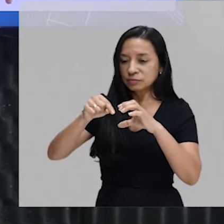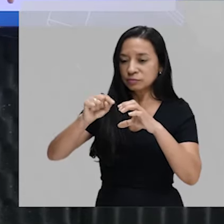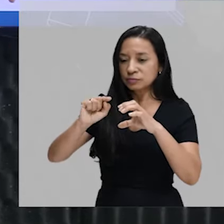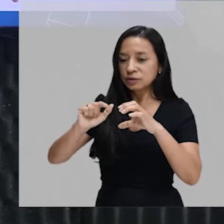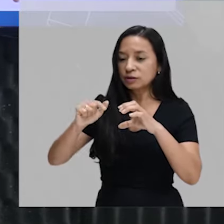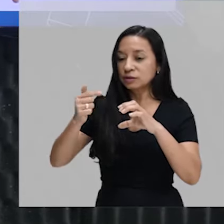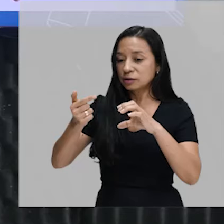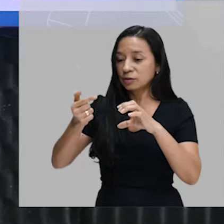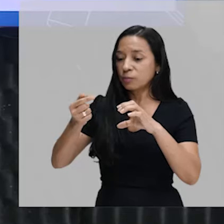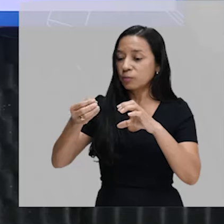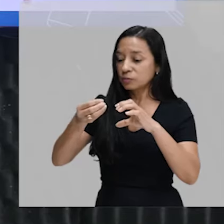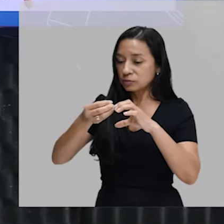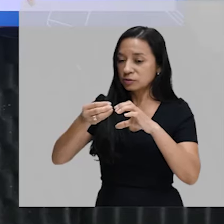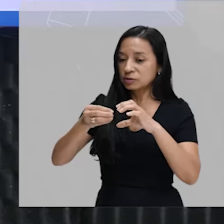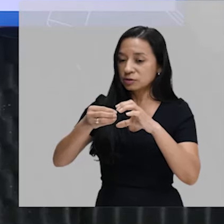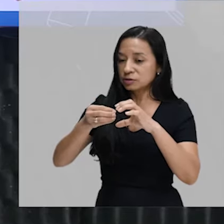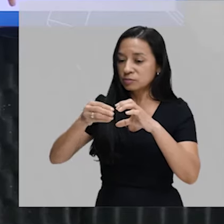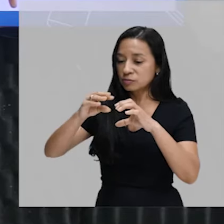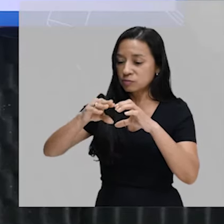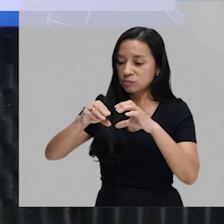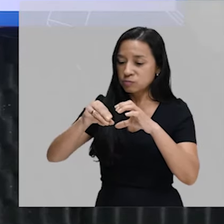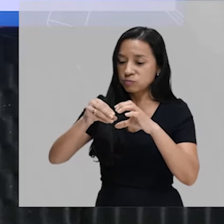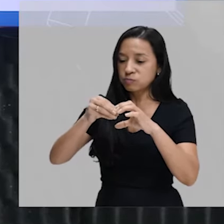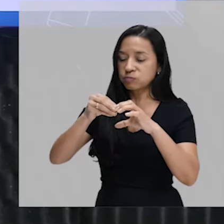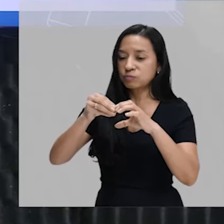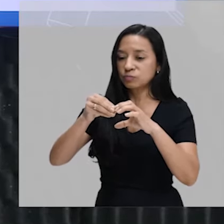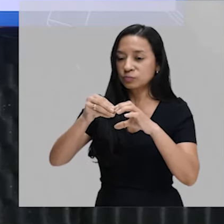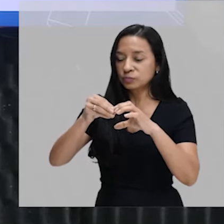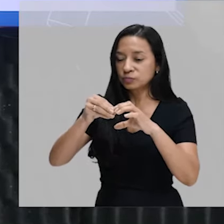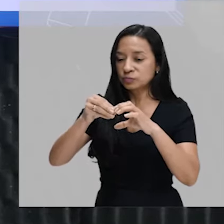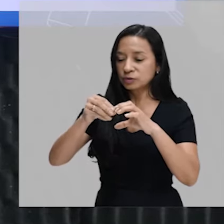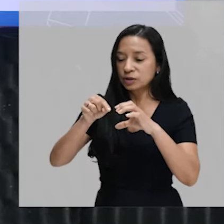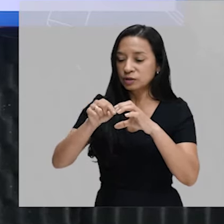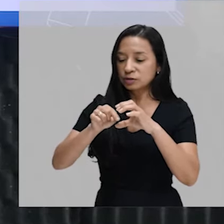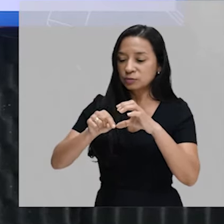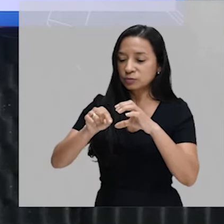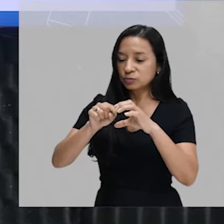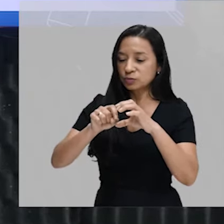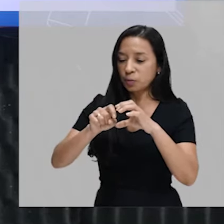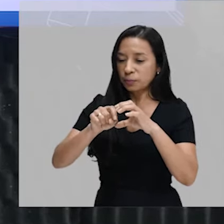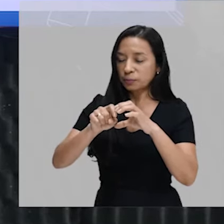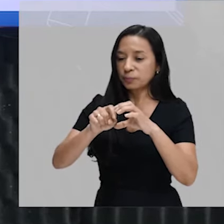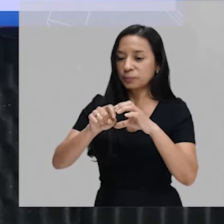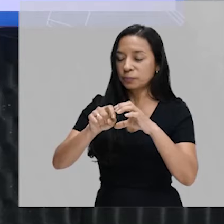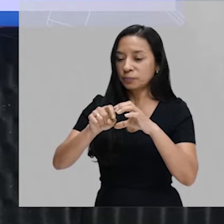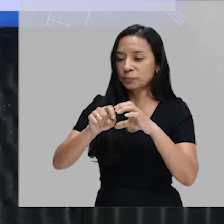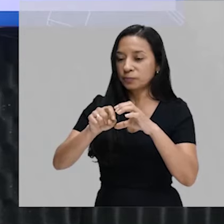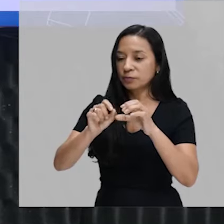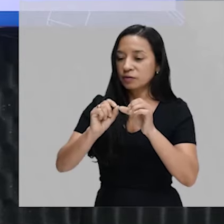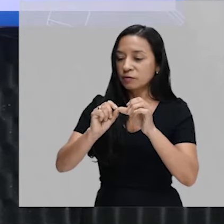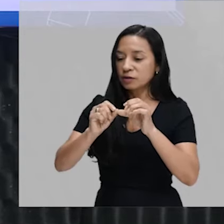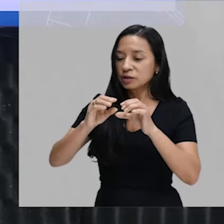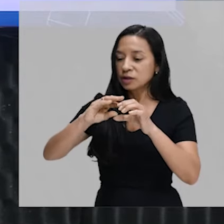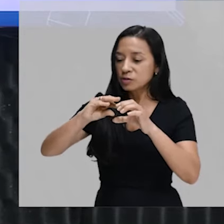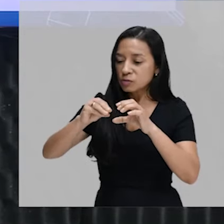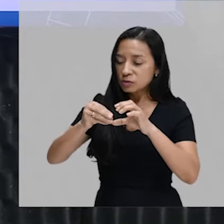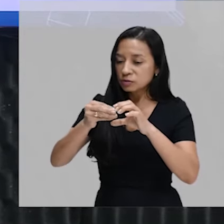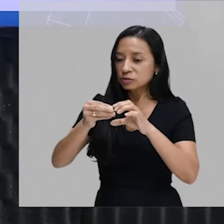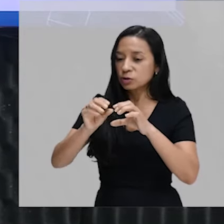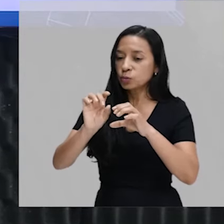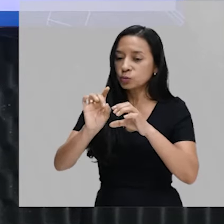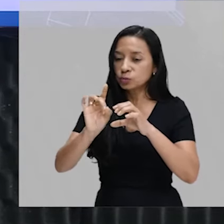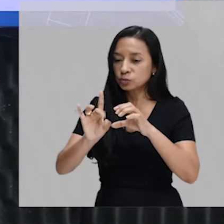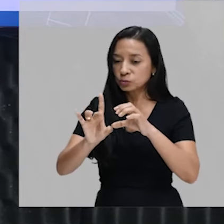essas enzimas digestivas vão digerir esse corpo externo. Promovendo a digestão, vai ficar